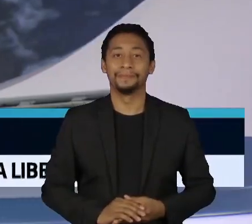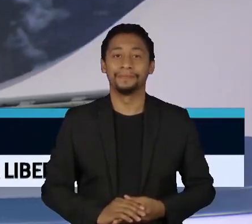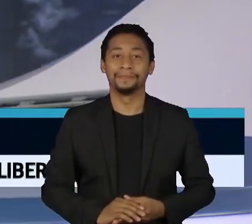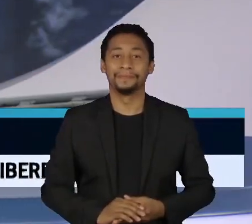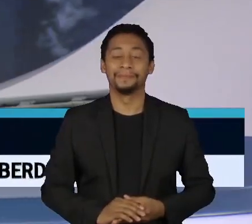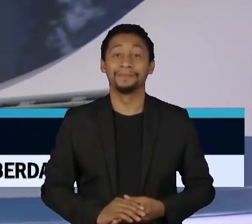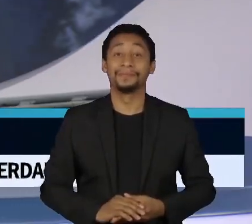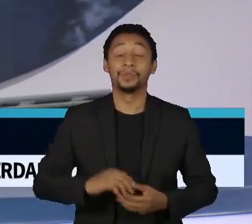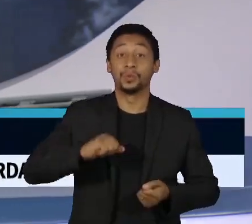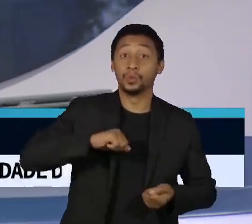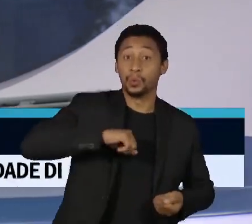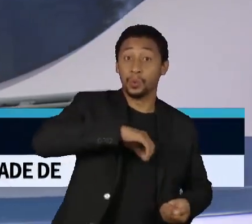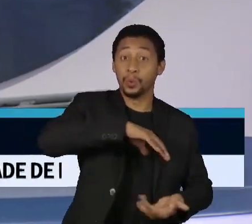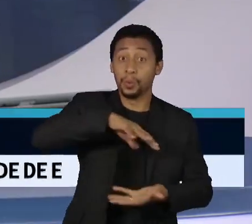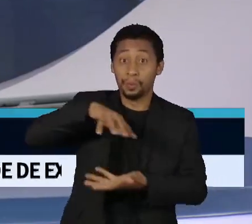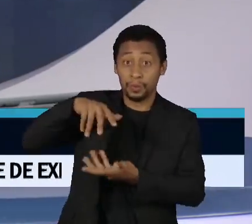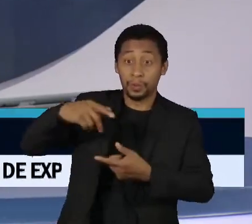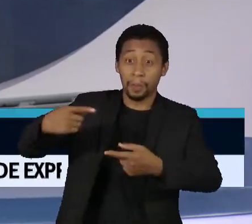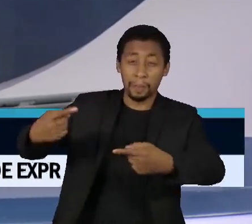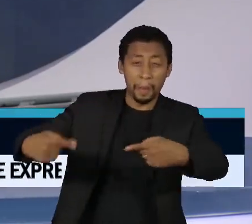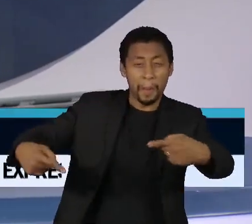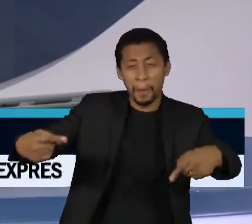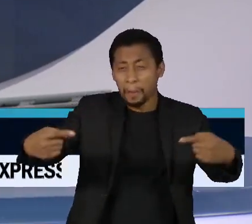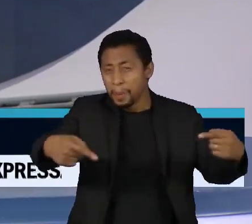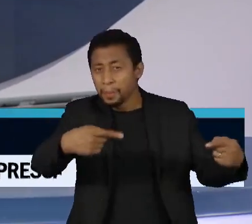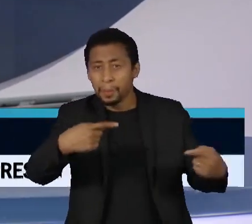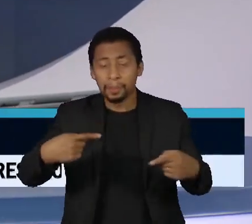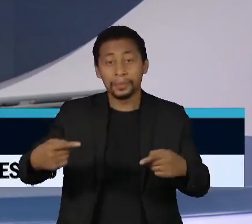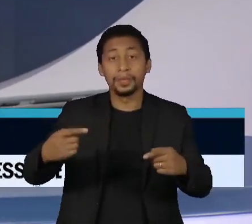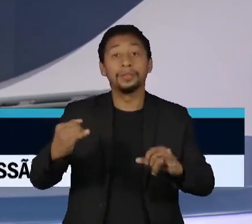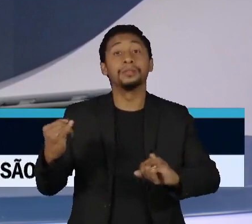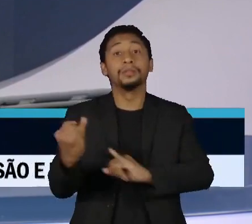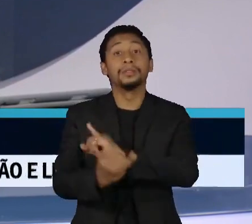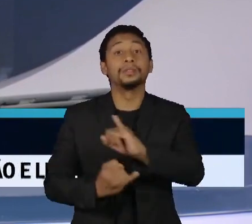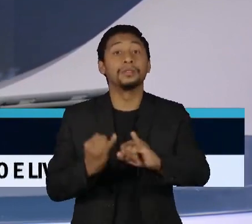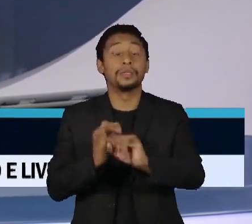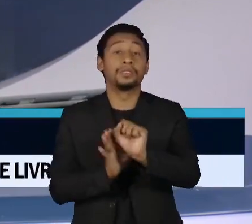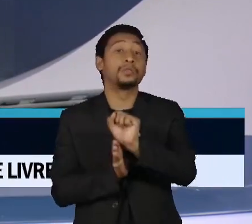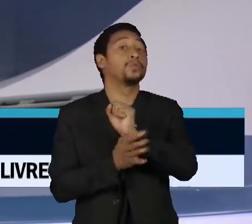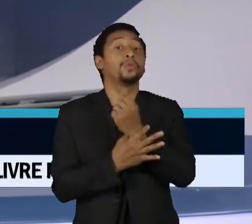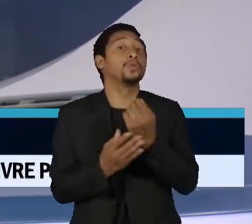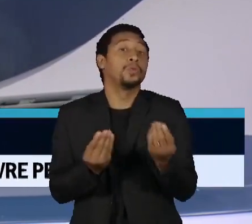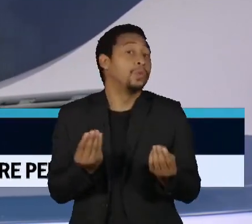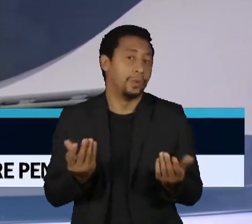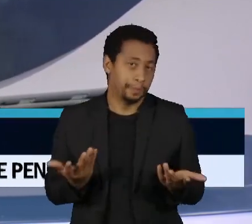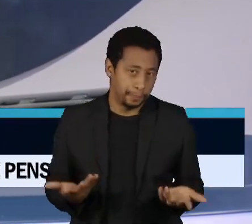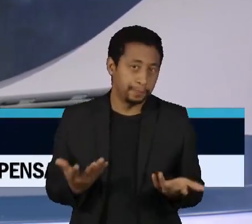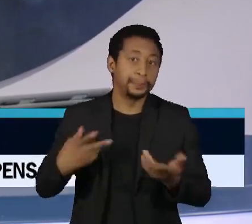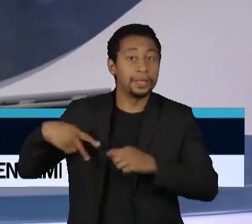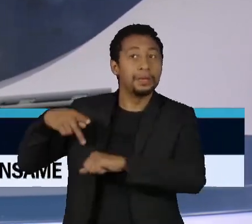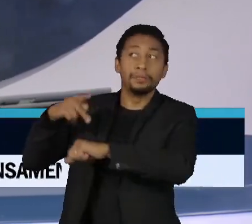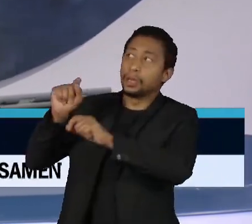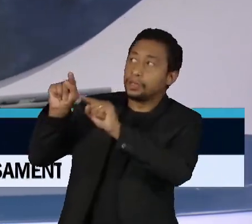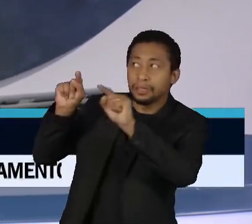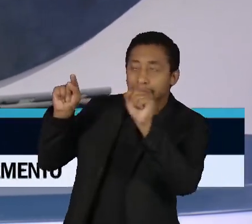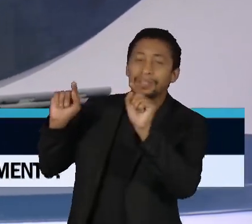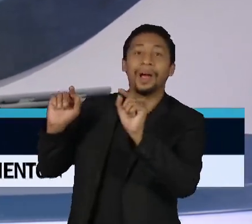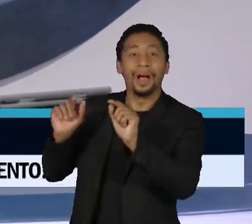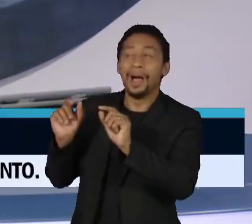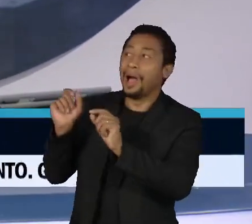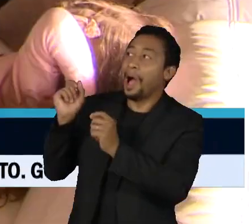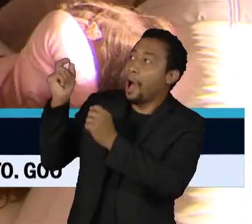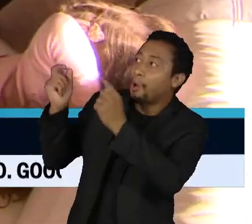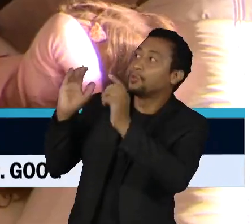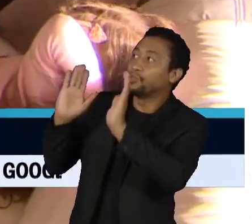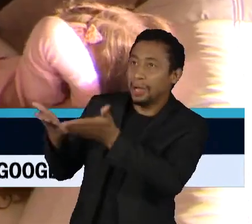O mundo todo vem discutindo como tornar a internet um local mais seguro e em alguns países os governos já passaram para a fase da